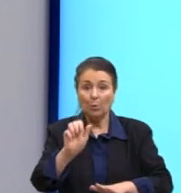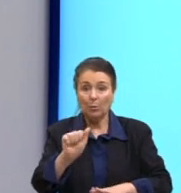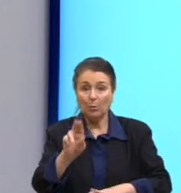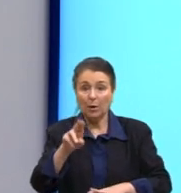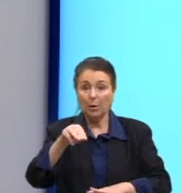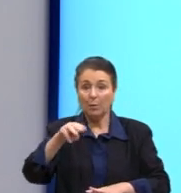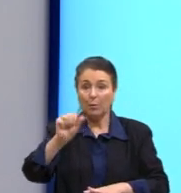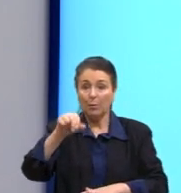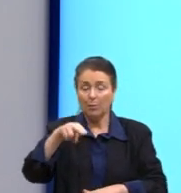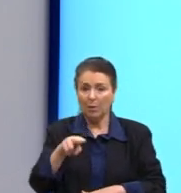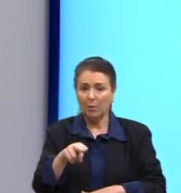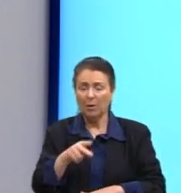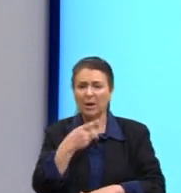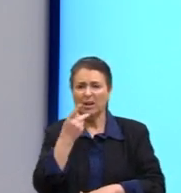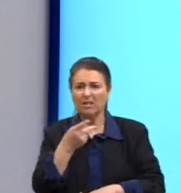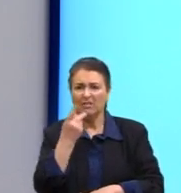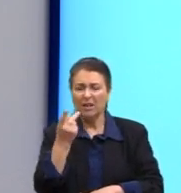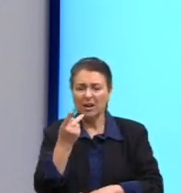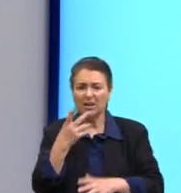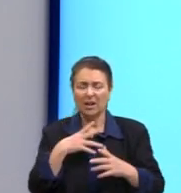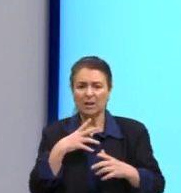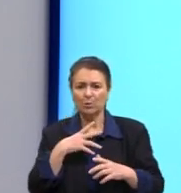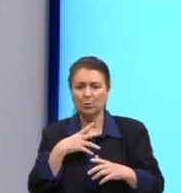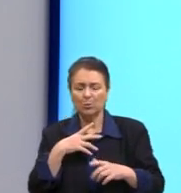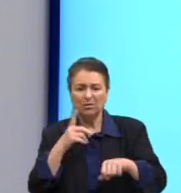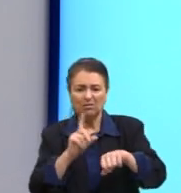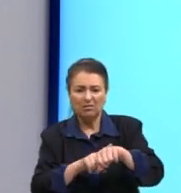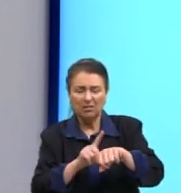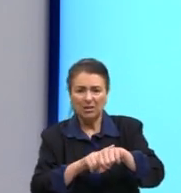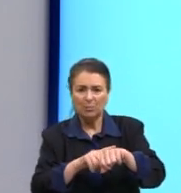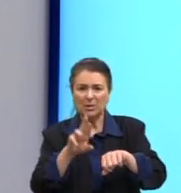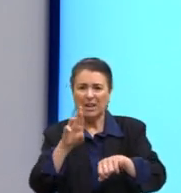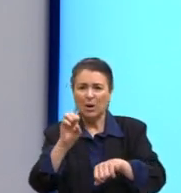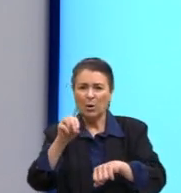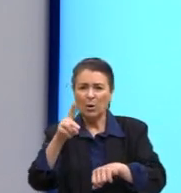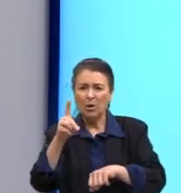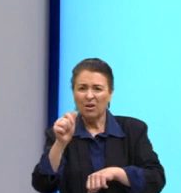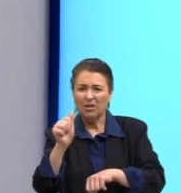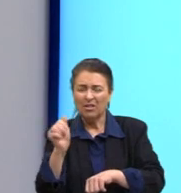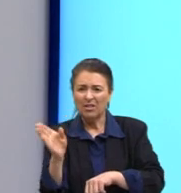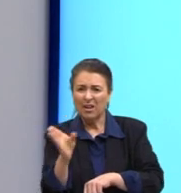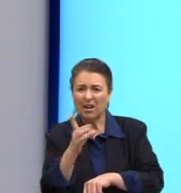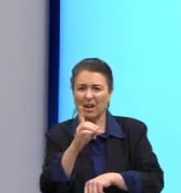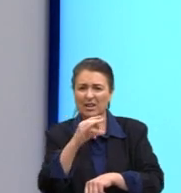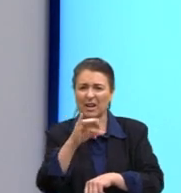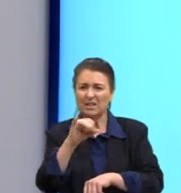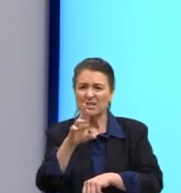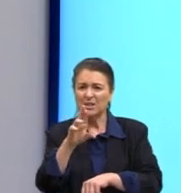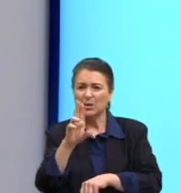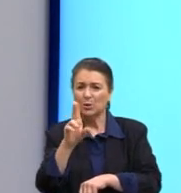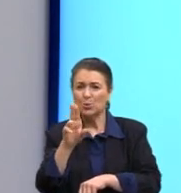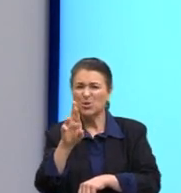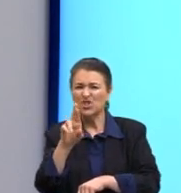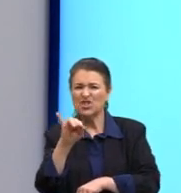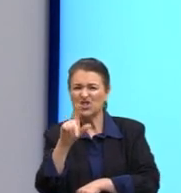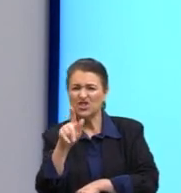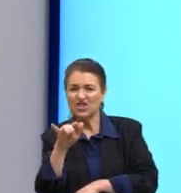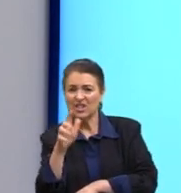rondas de cirurgia. Pode ver como as pessoas, muito preocupadas com aparência.